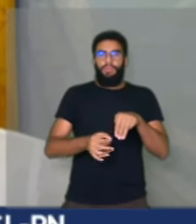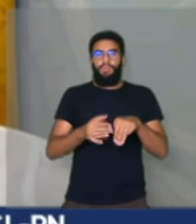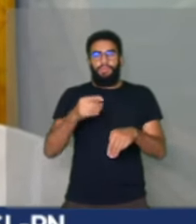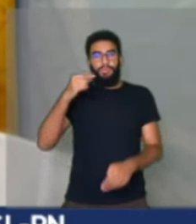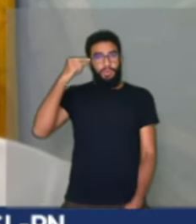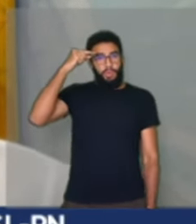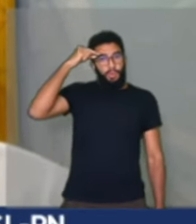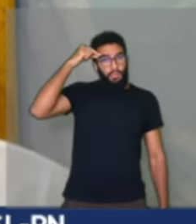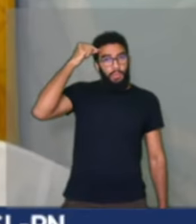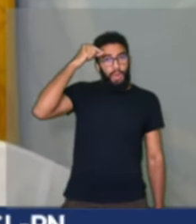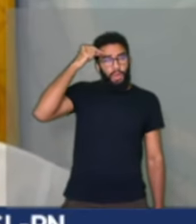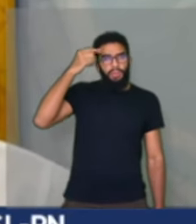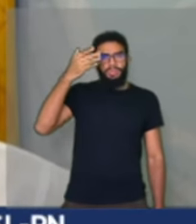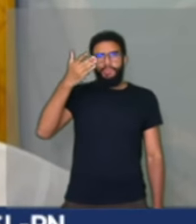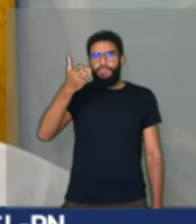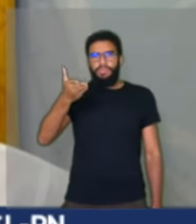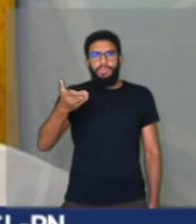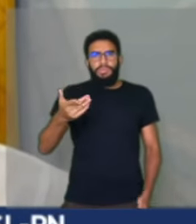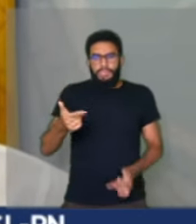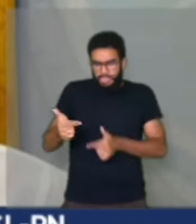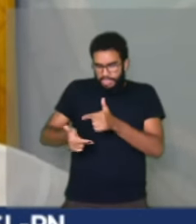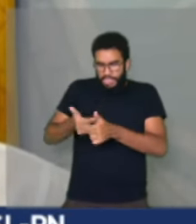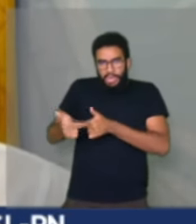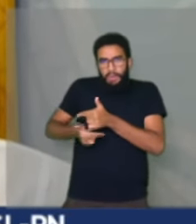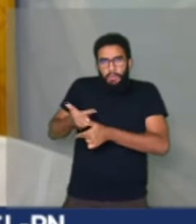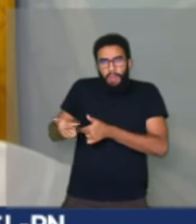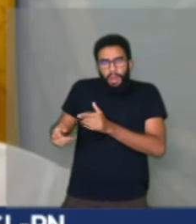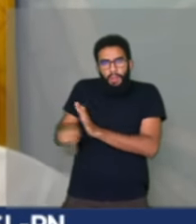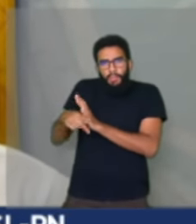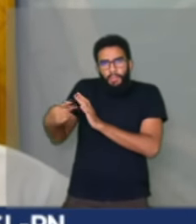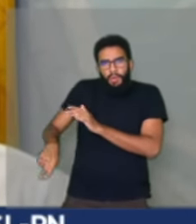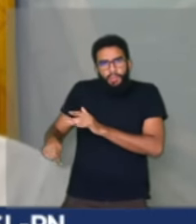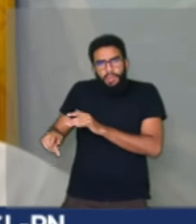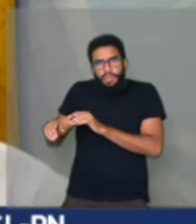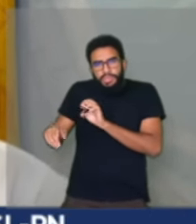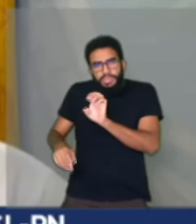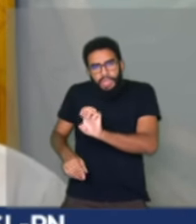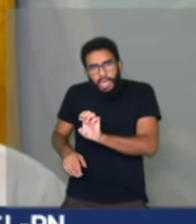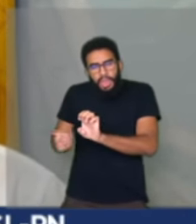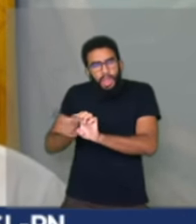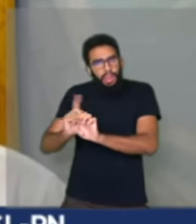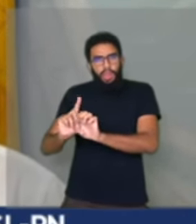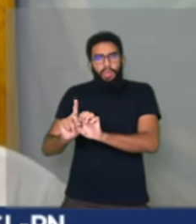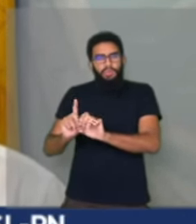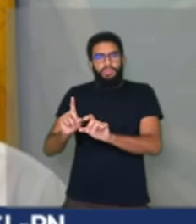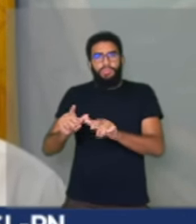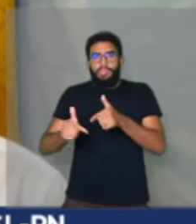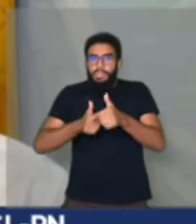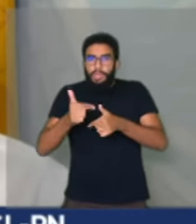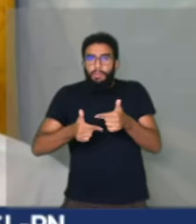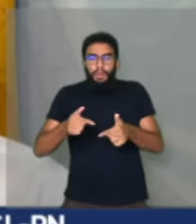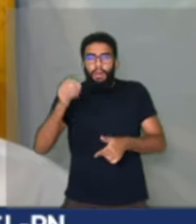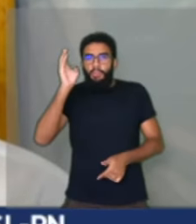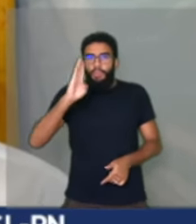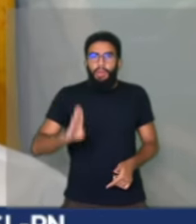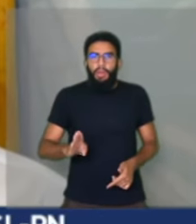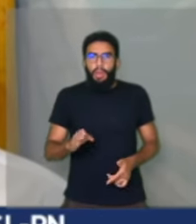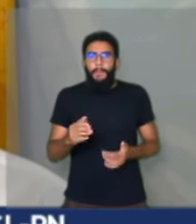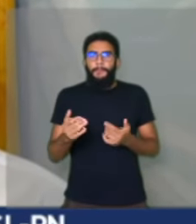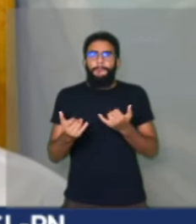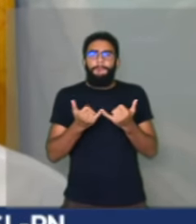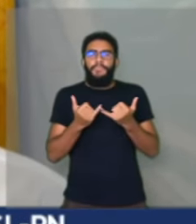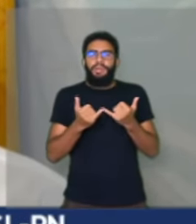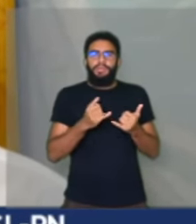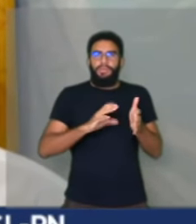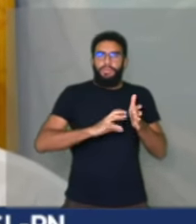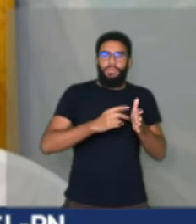O senhor não é empregado da esquerda, não, senhor ministro Barroso. O senhor é servidor público de todos os brasileiros. O senhor parece que está sendo contratado pelo Partido